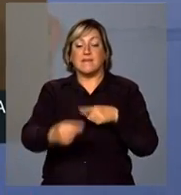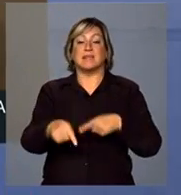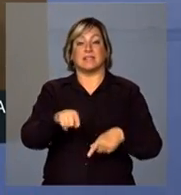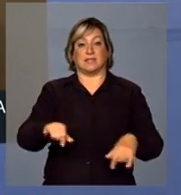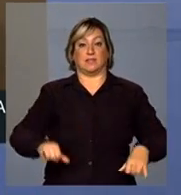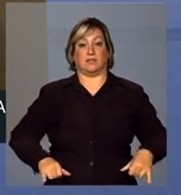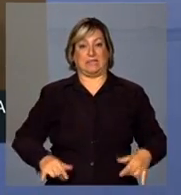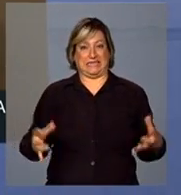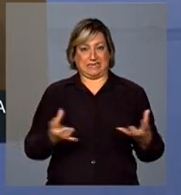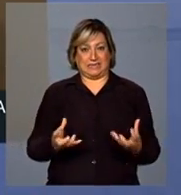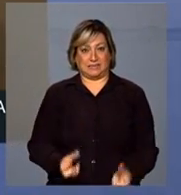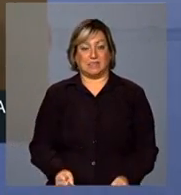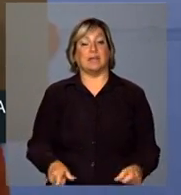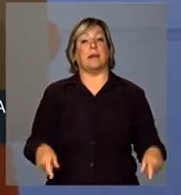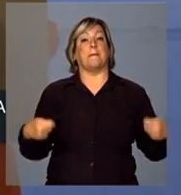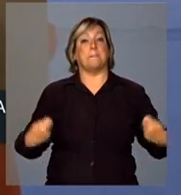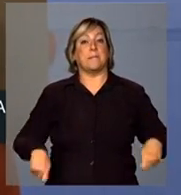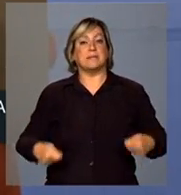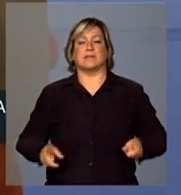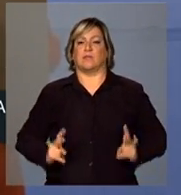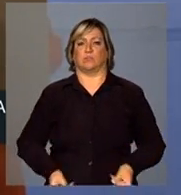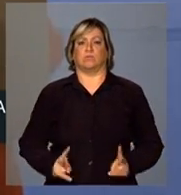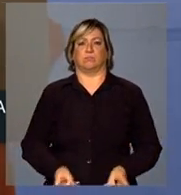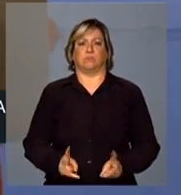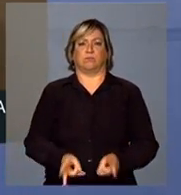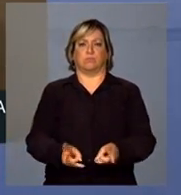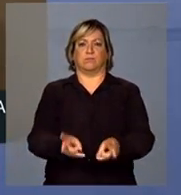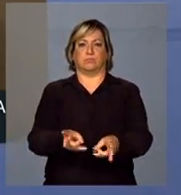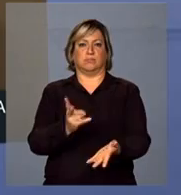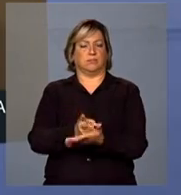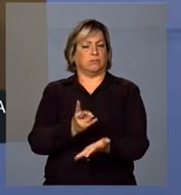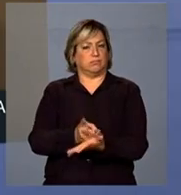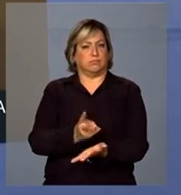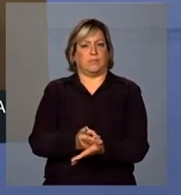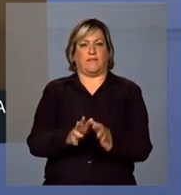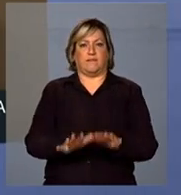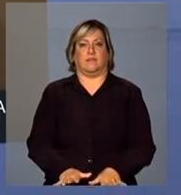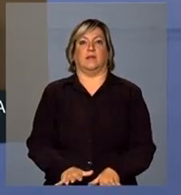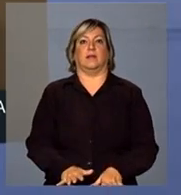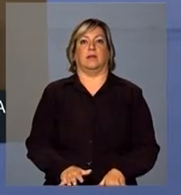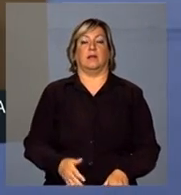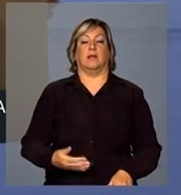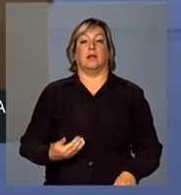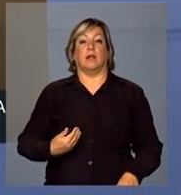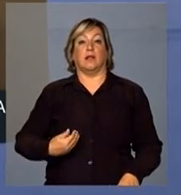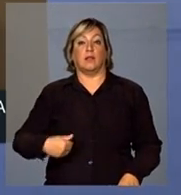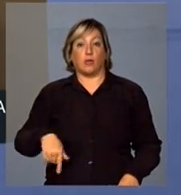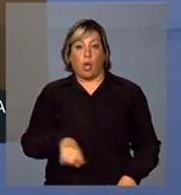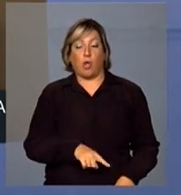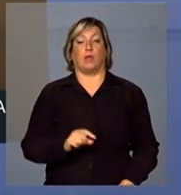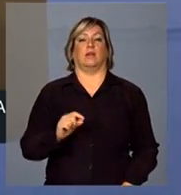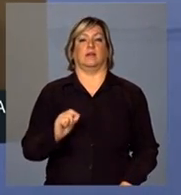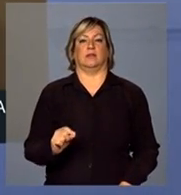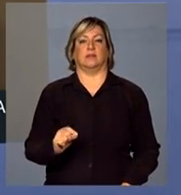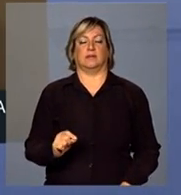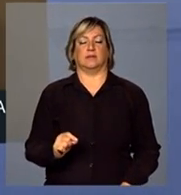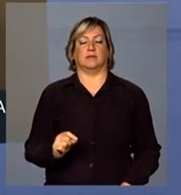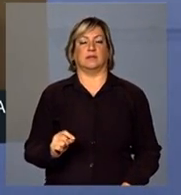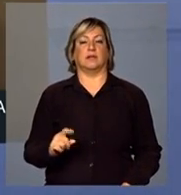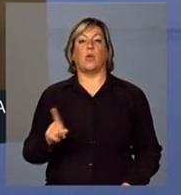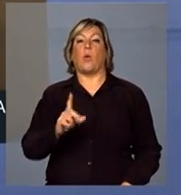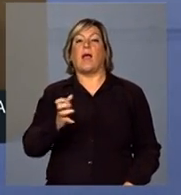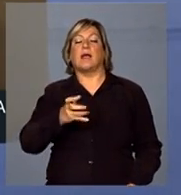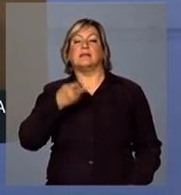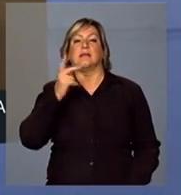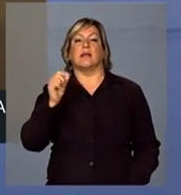eles têm de ser permanentes. Não é que nós vamos, de jeito nenhum, ficar